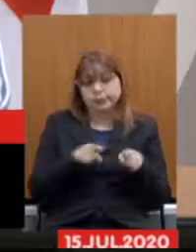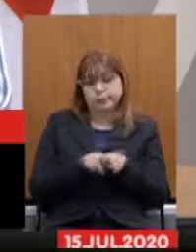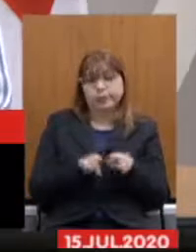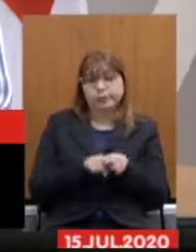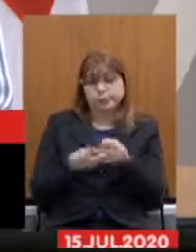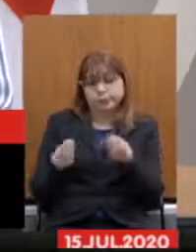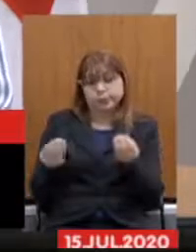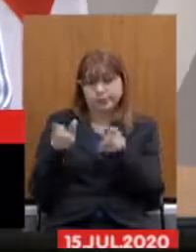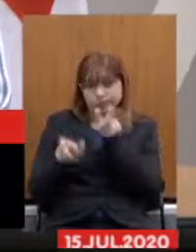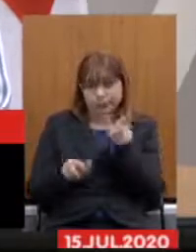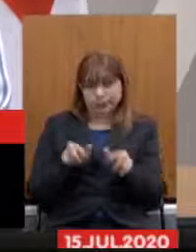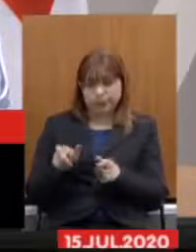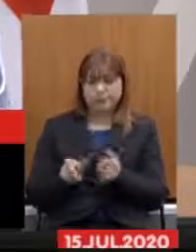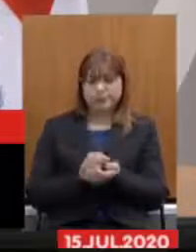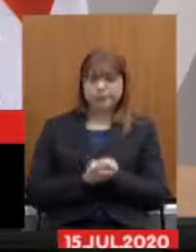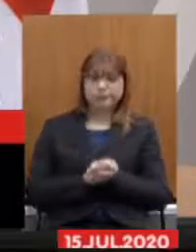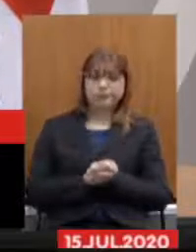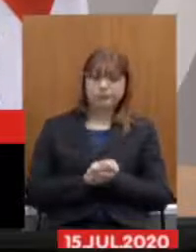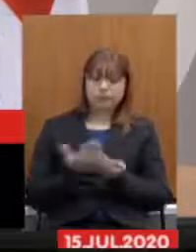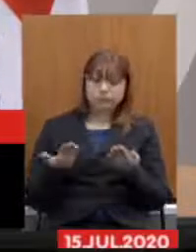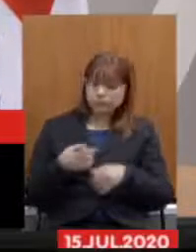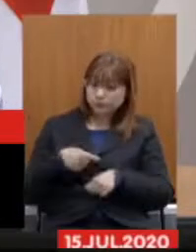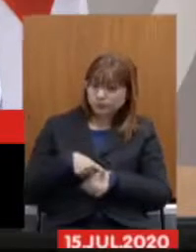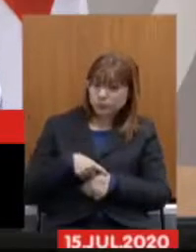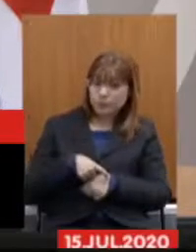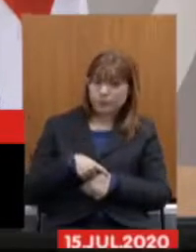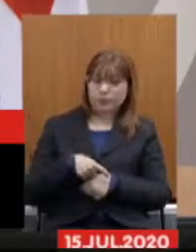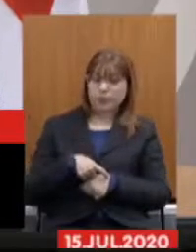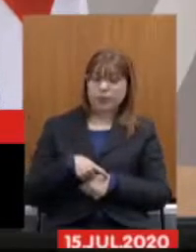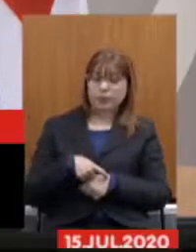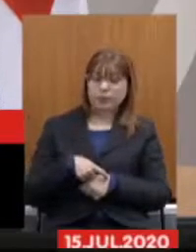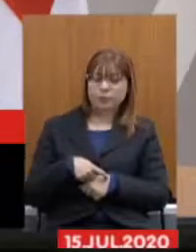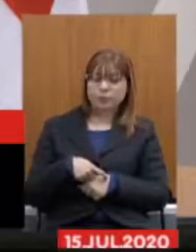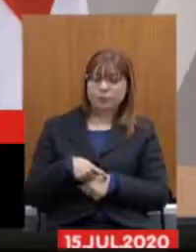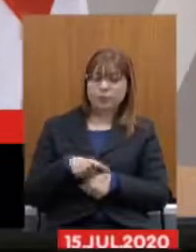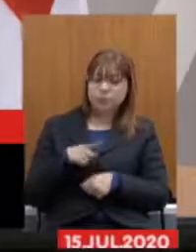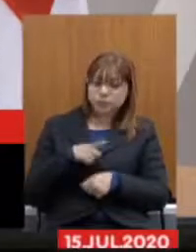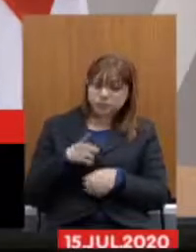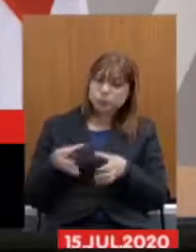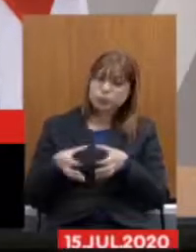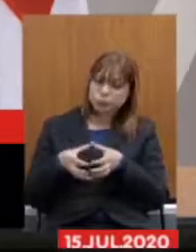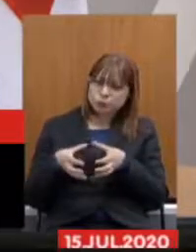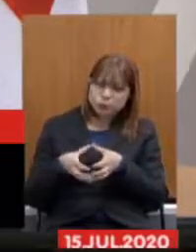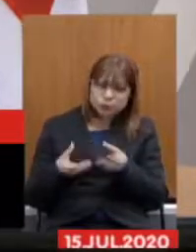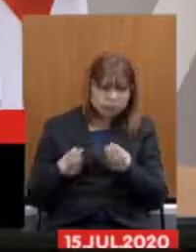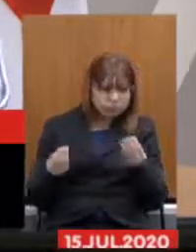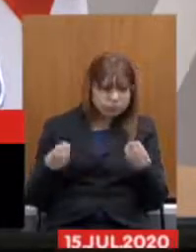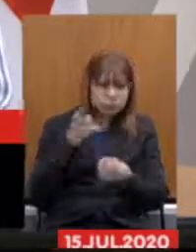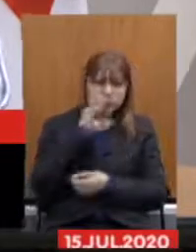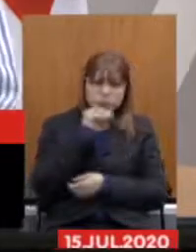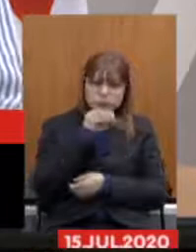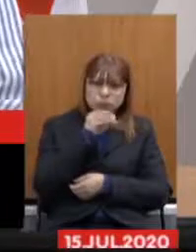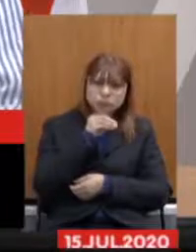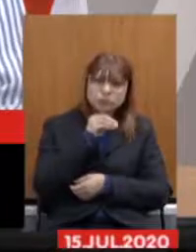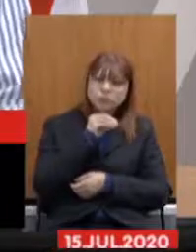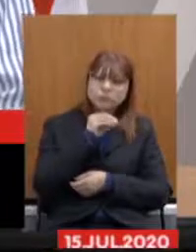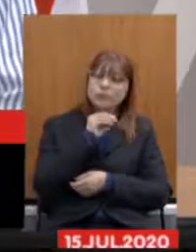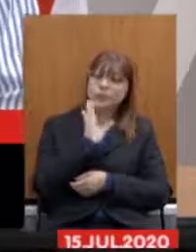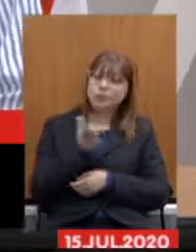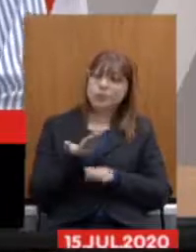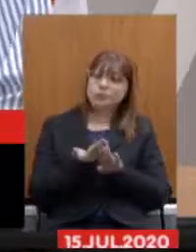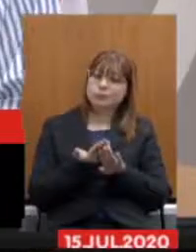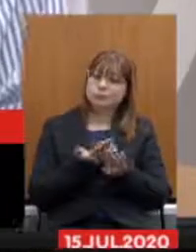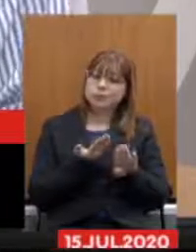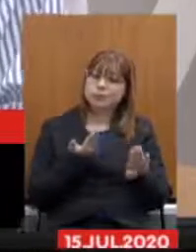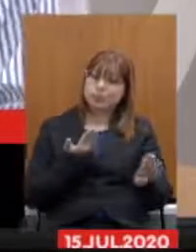de cidadãos que nesse momento nós temos um grupo de trabalhadores que estão afastados do